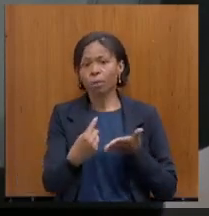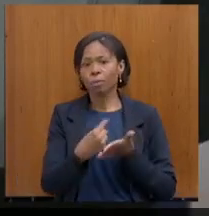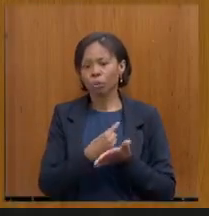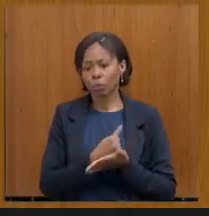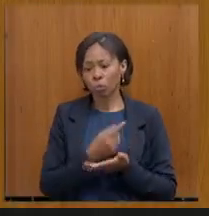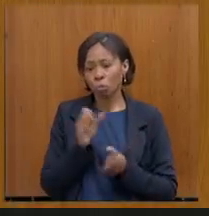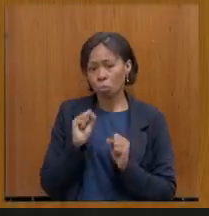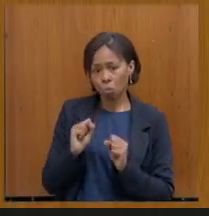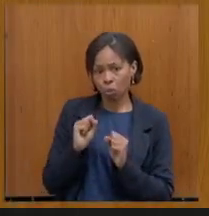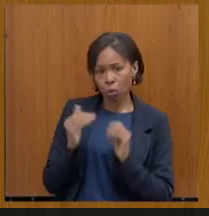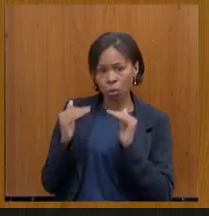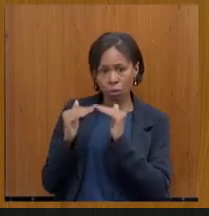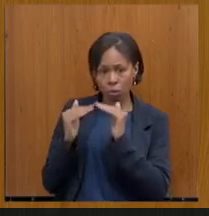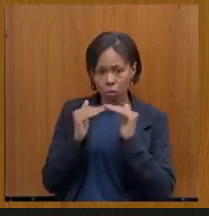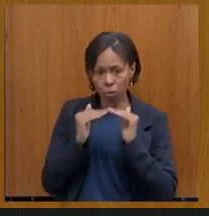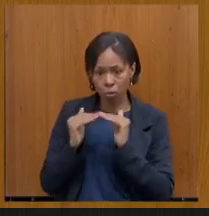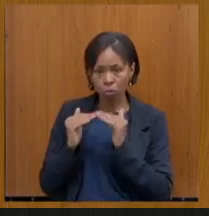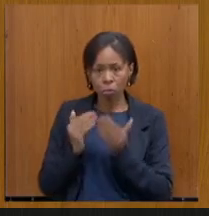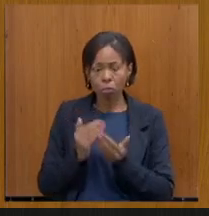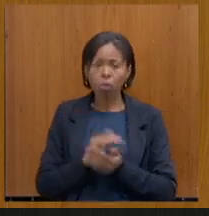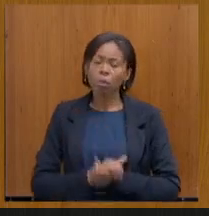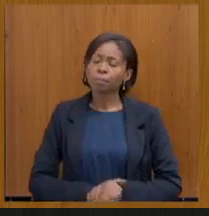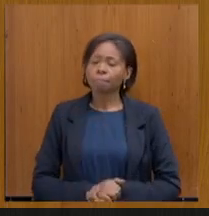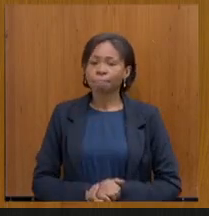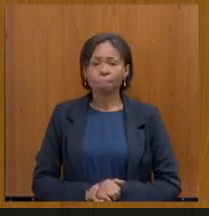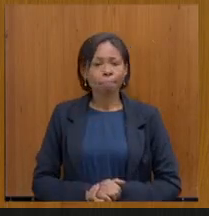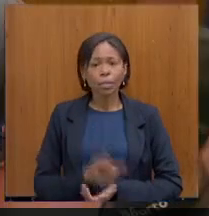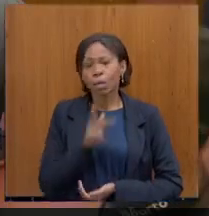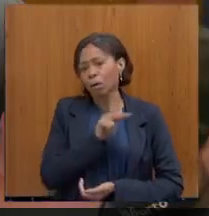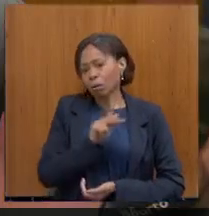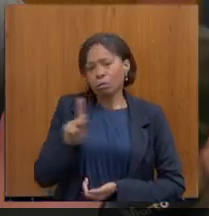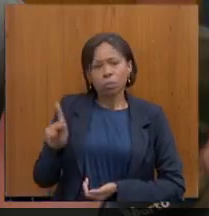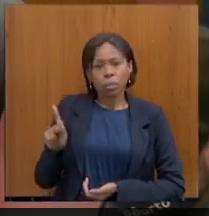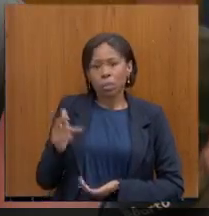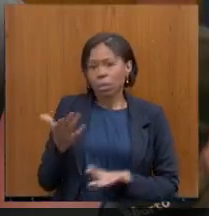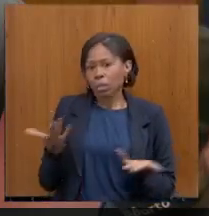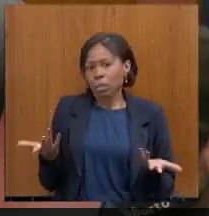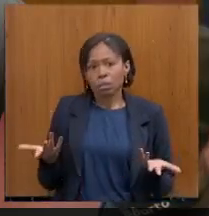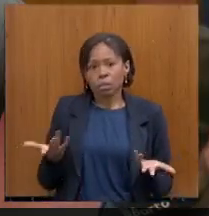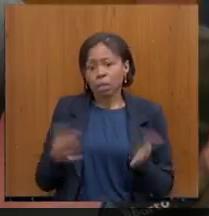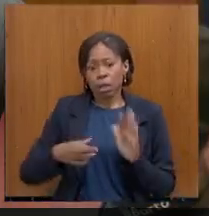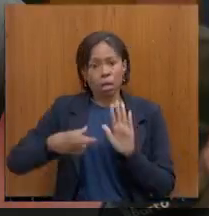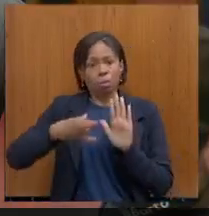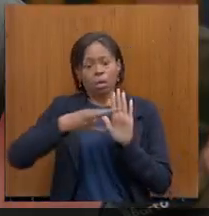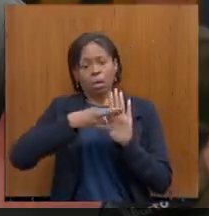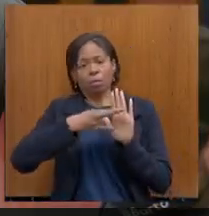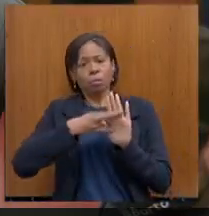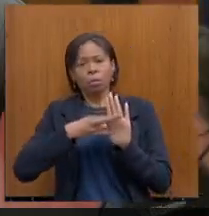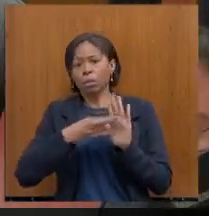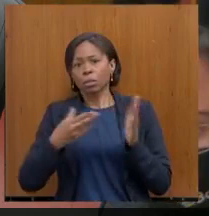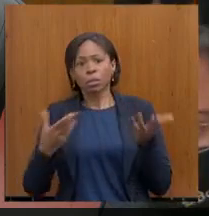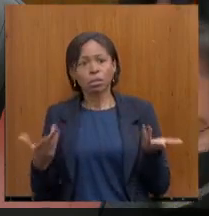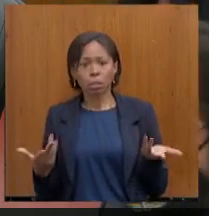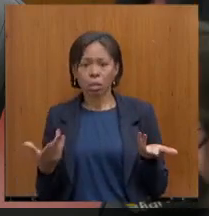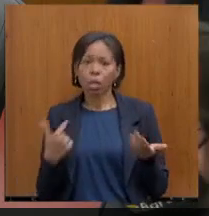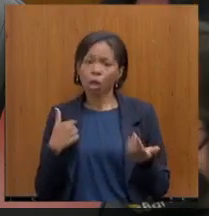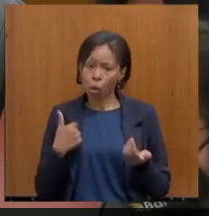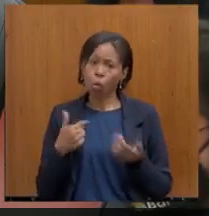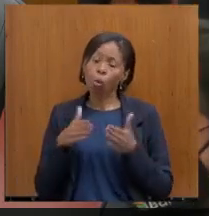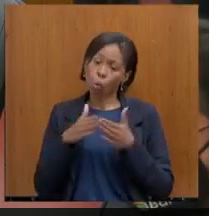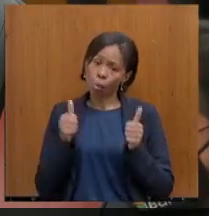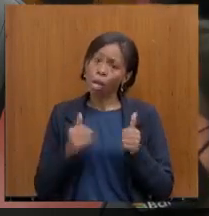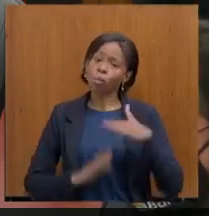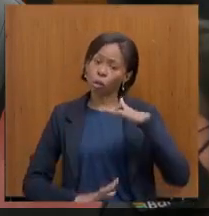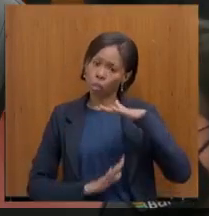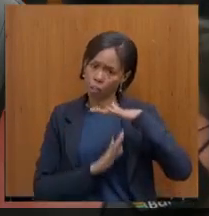de acordo? Presidente, sinceramente, se for uma questão regimental, eu vou até pedir para o senhor suspender para Eu estou